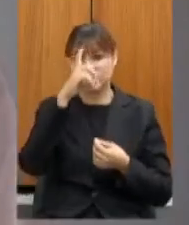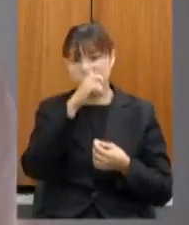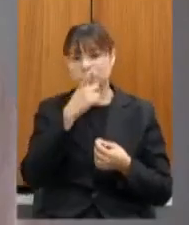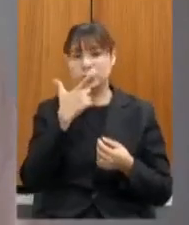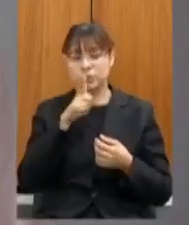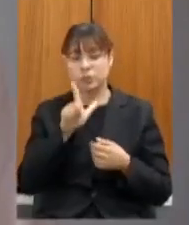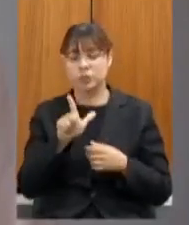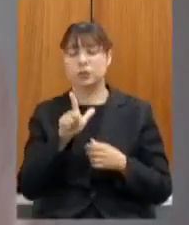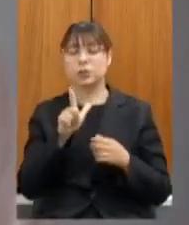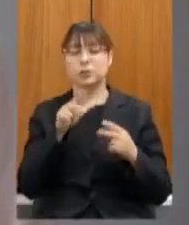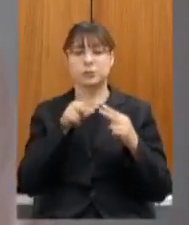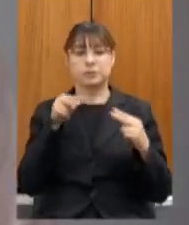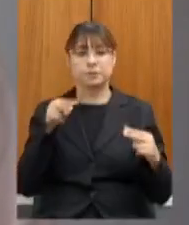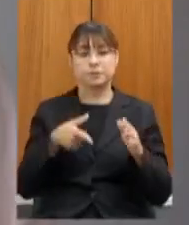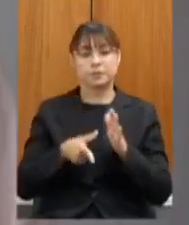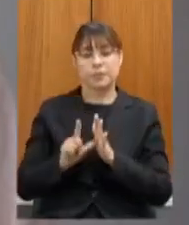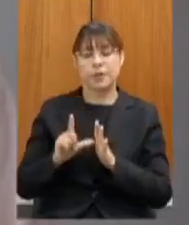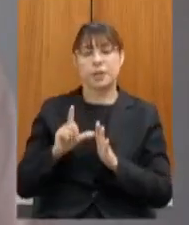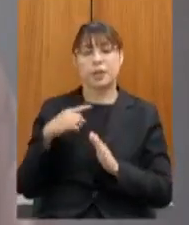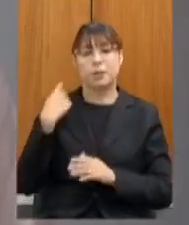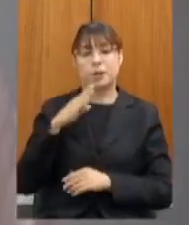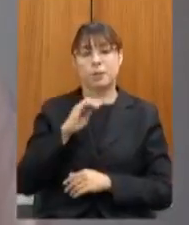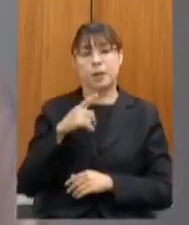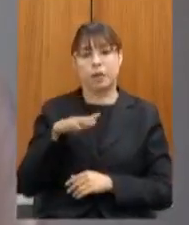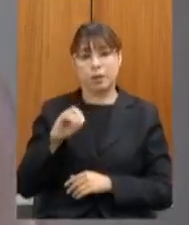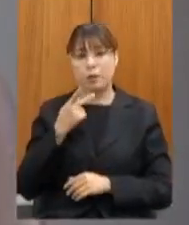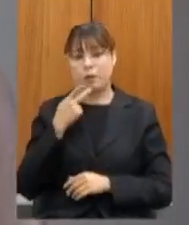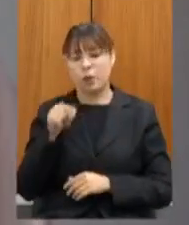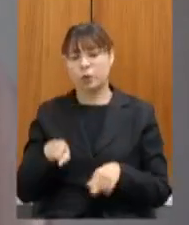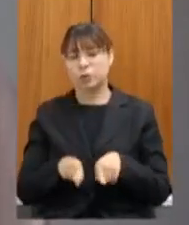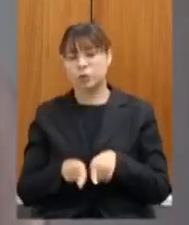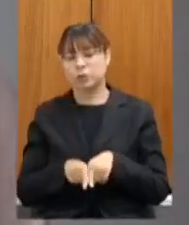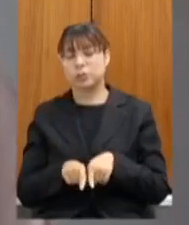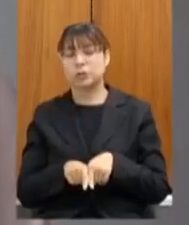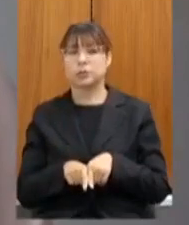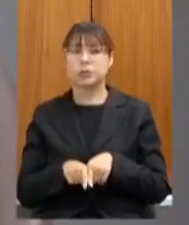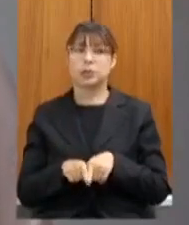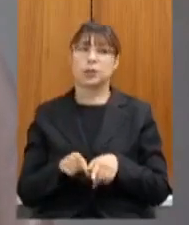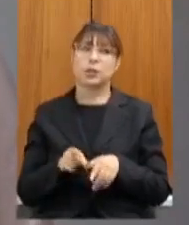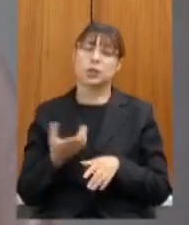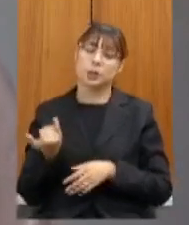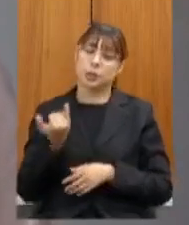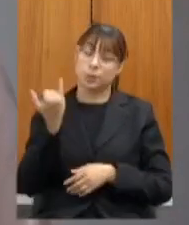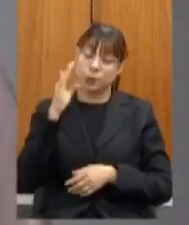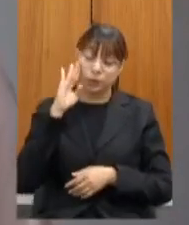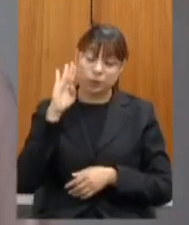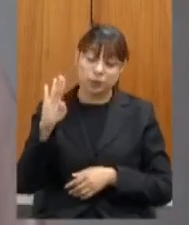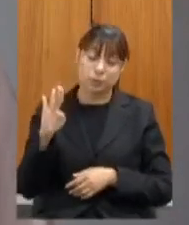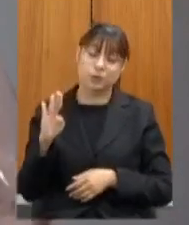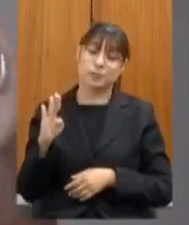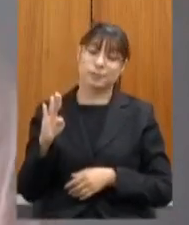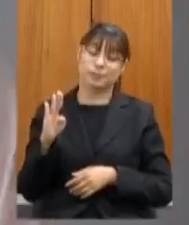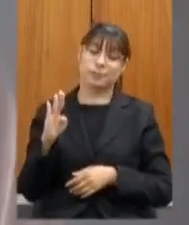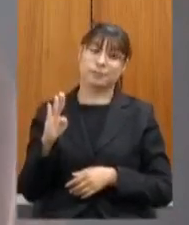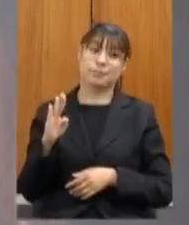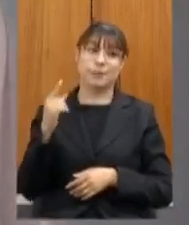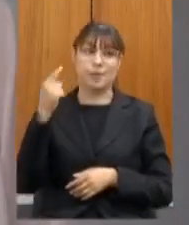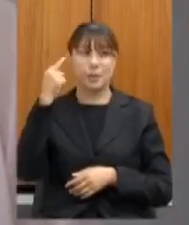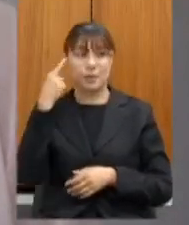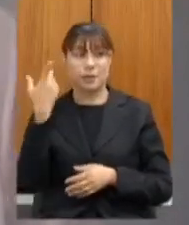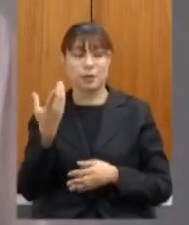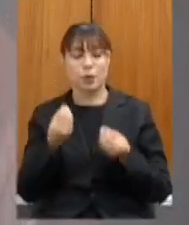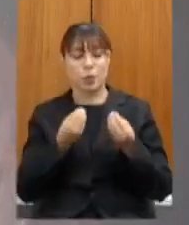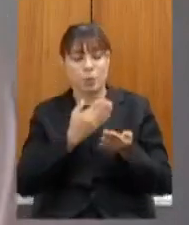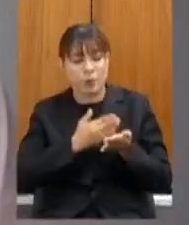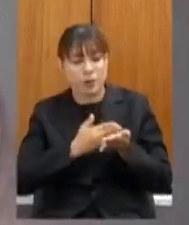deputado Betão também colocou esse ponto e mais importante deputado do que caminhar diretamente para um modelo